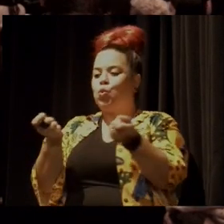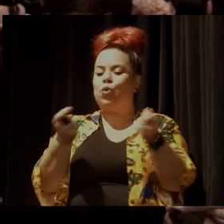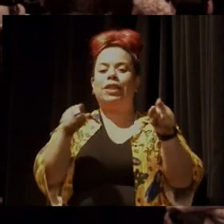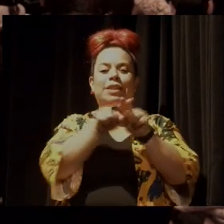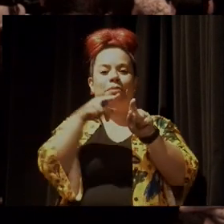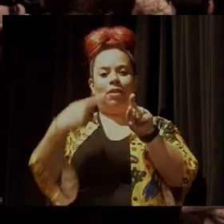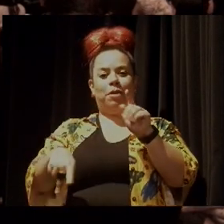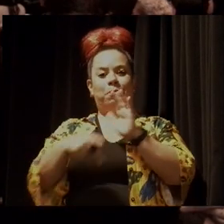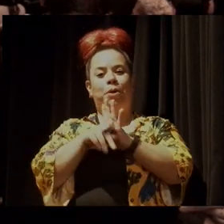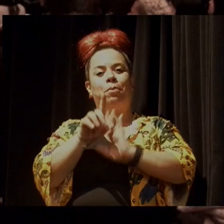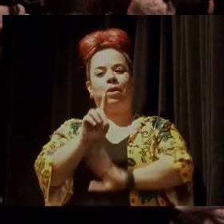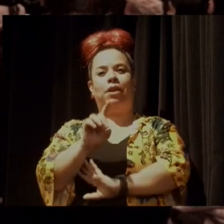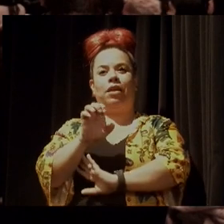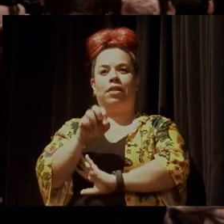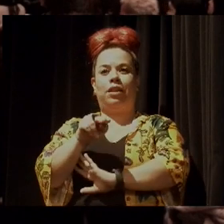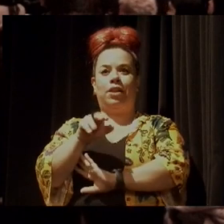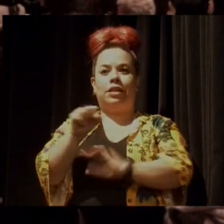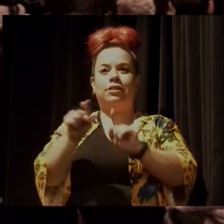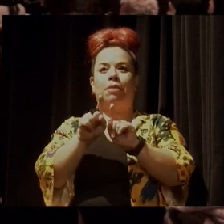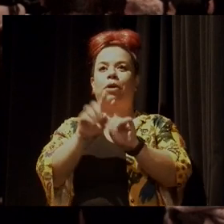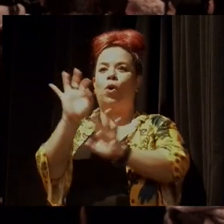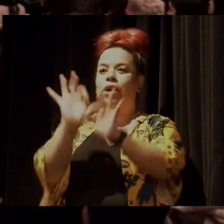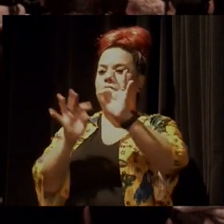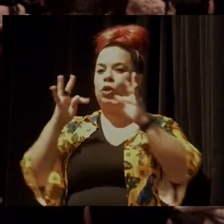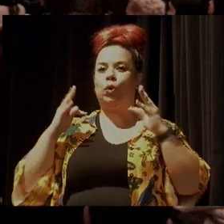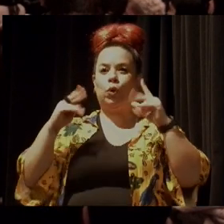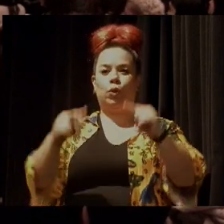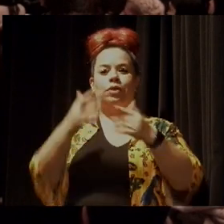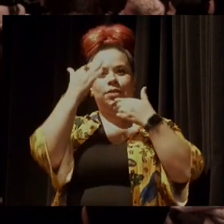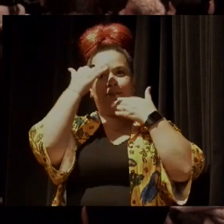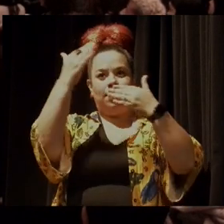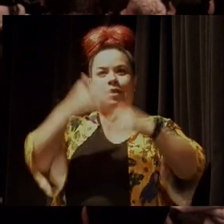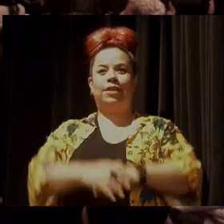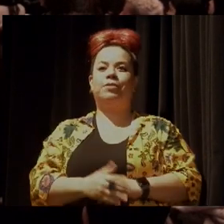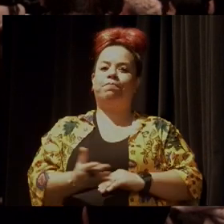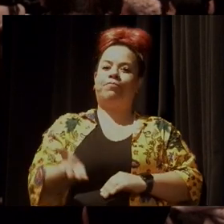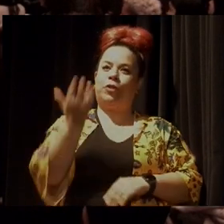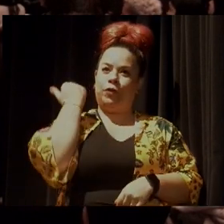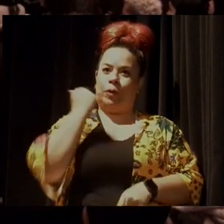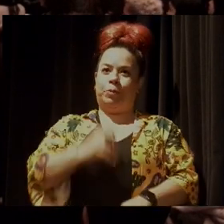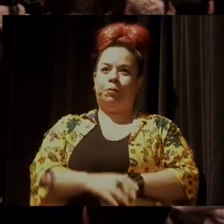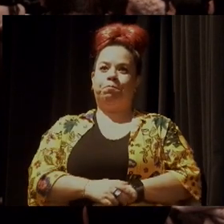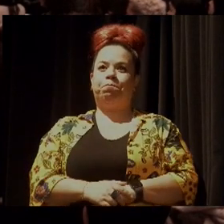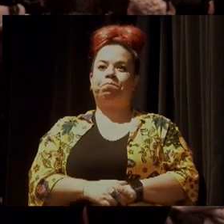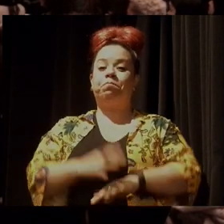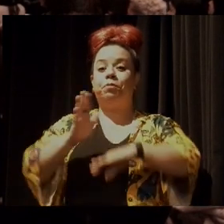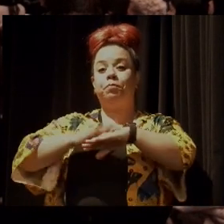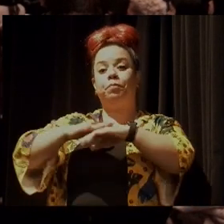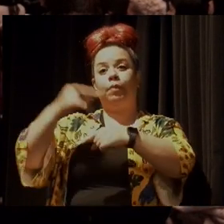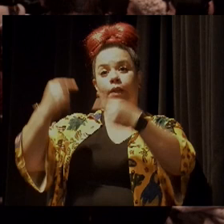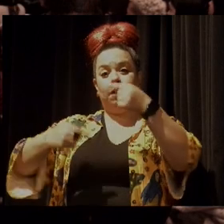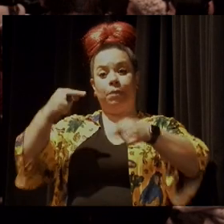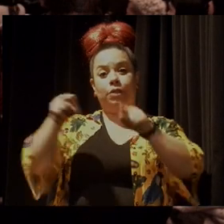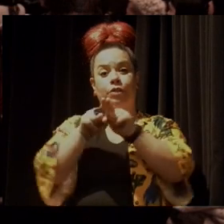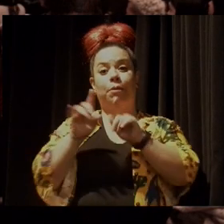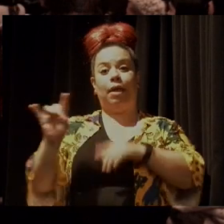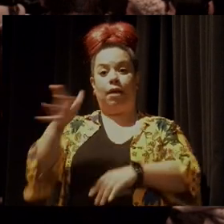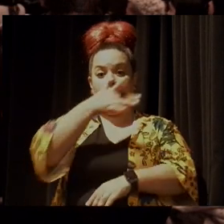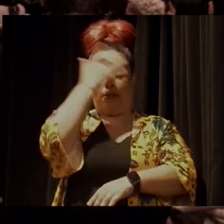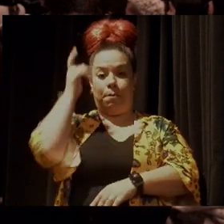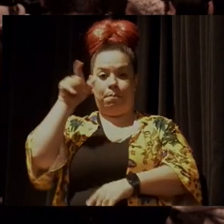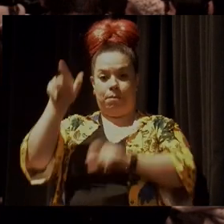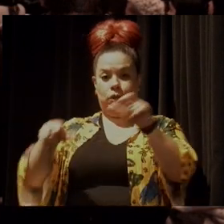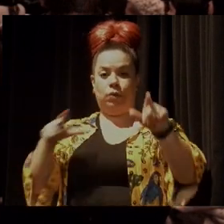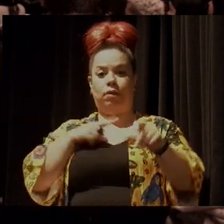os organizadores, meu agradecimento. E vamos nessa, vamos fazer o debate aqui. Cada um dos nossos convidados vai ter 20